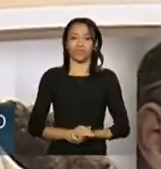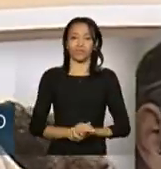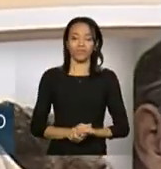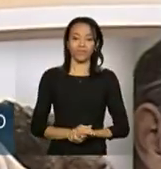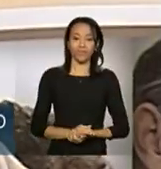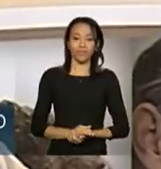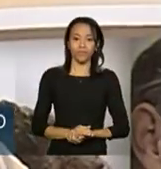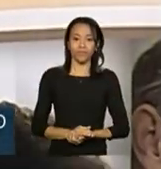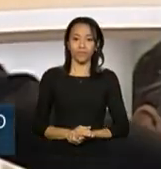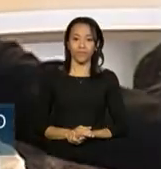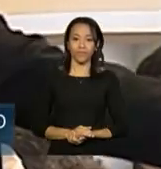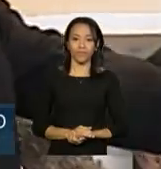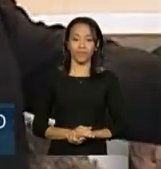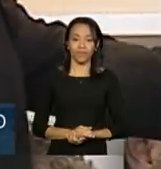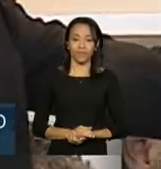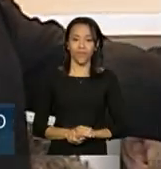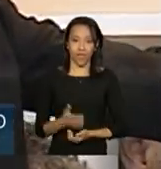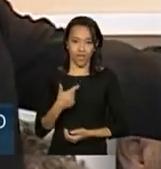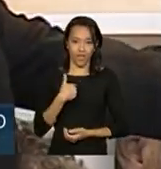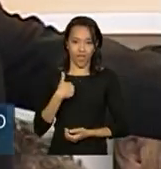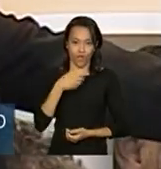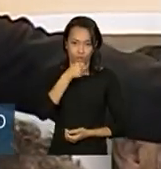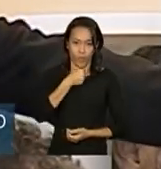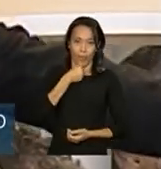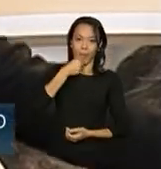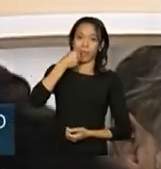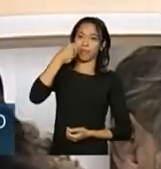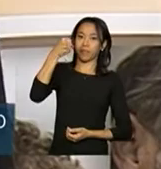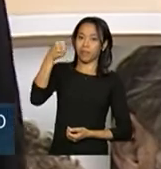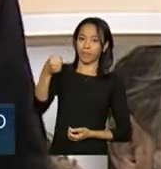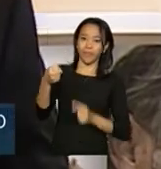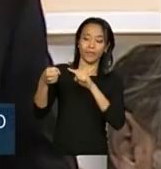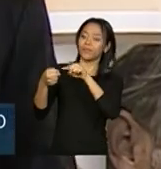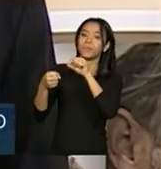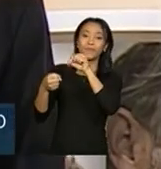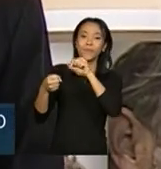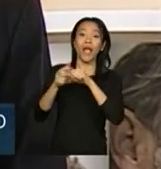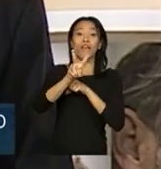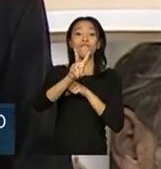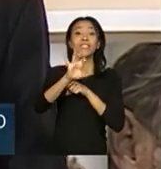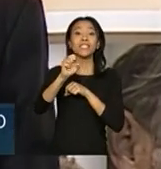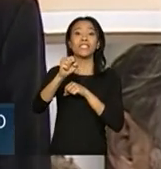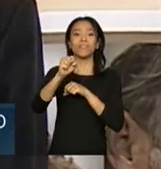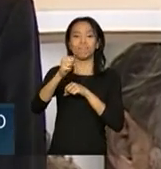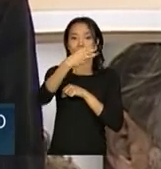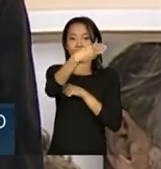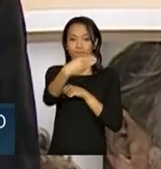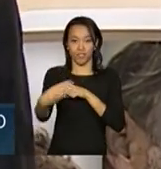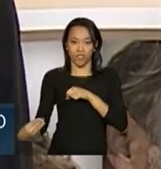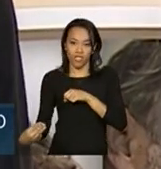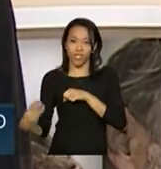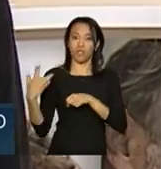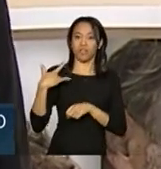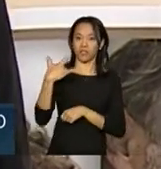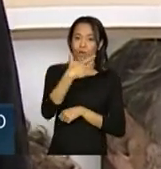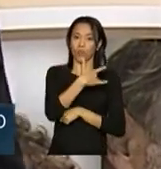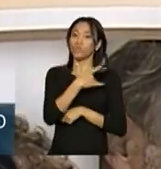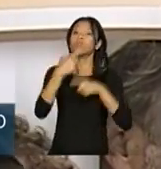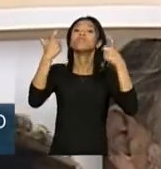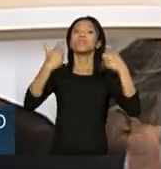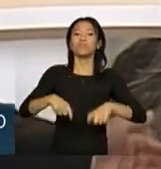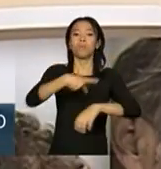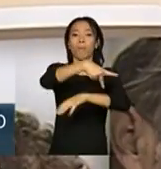vou passar a palavra aqui para a nossa vice-ministra da Saúde de Cuba,